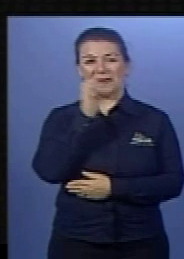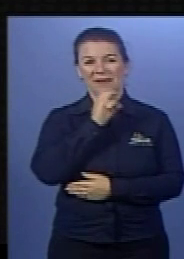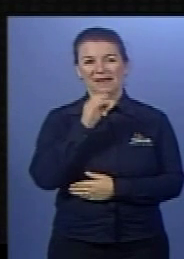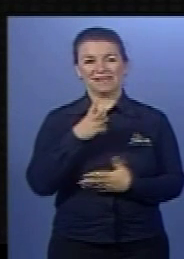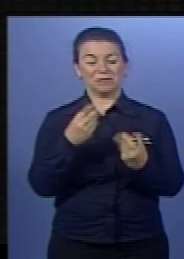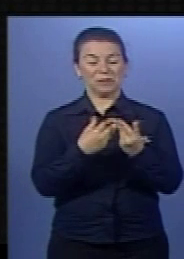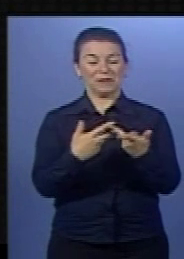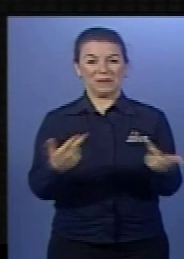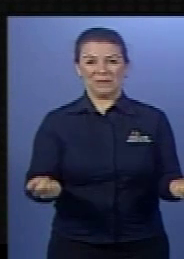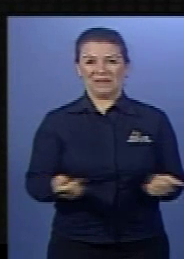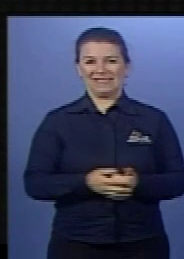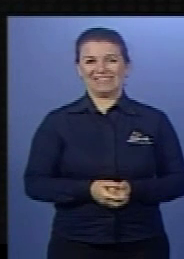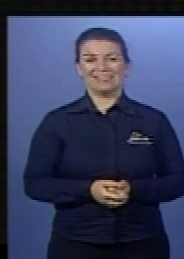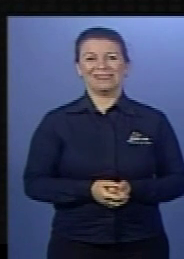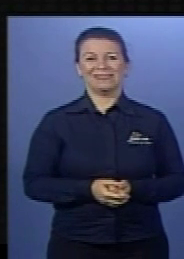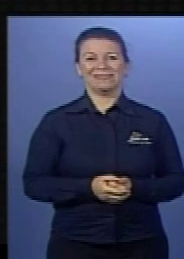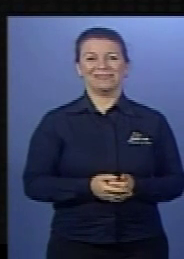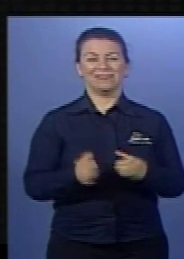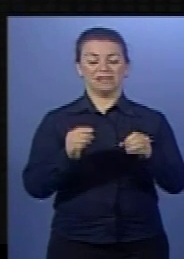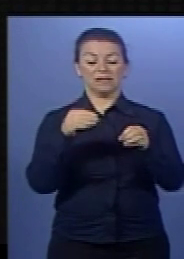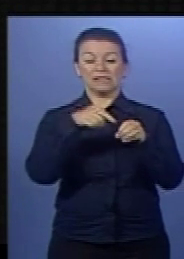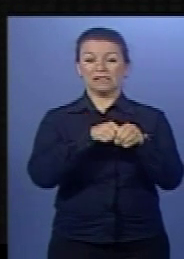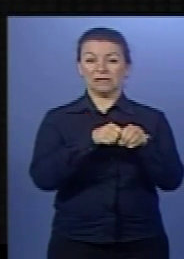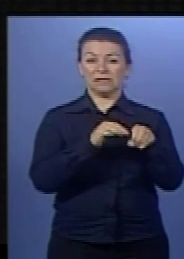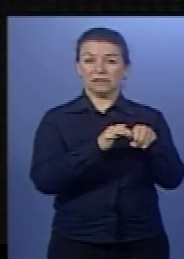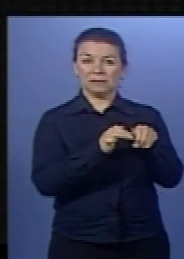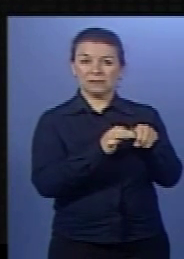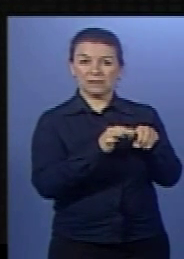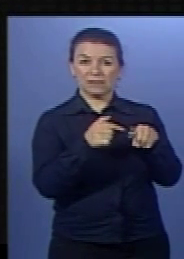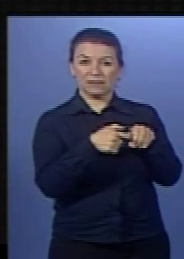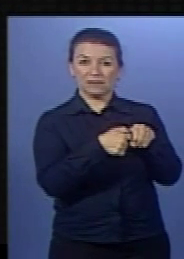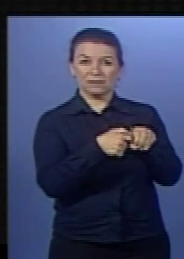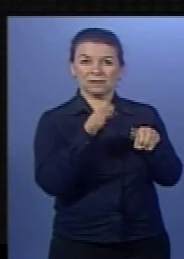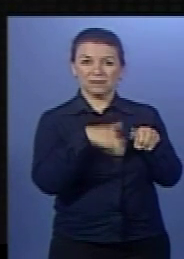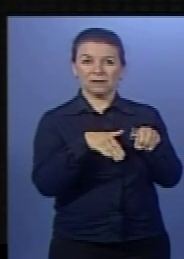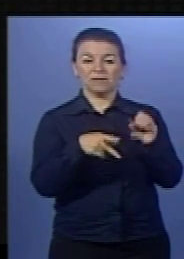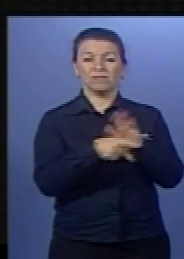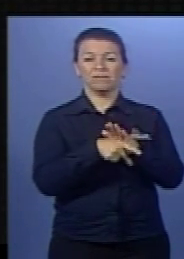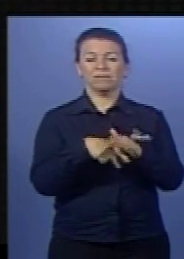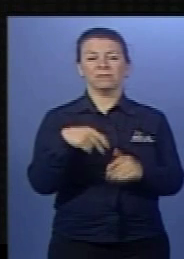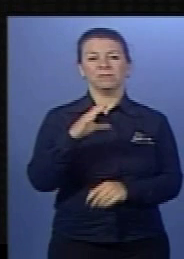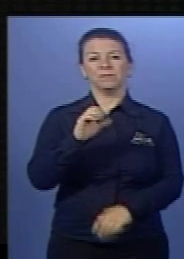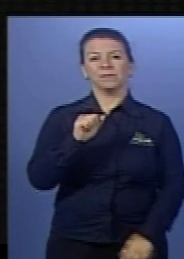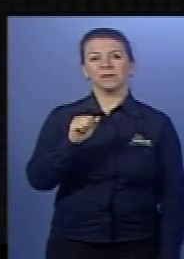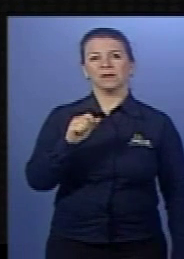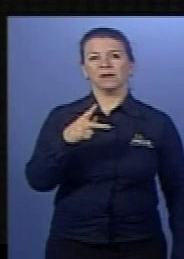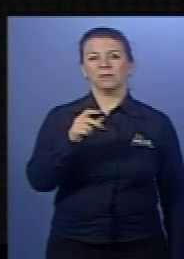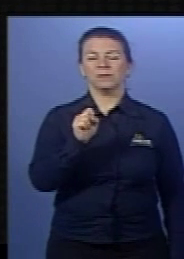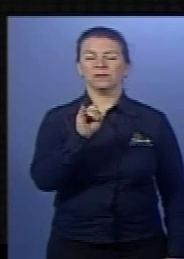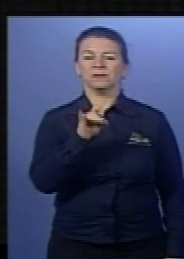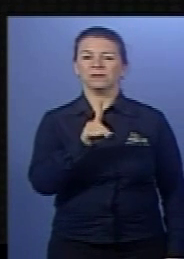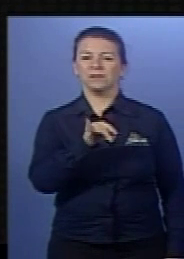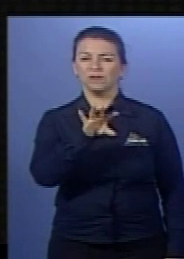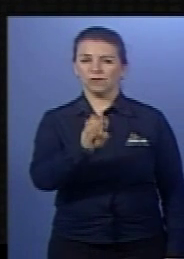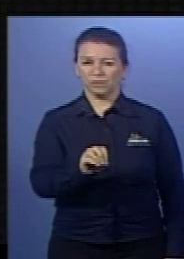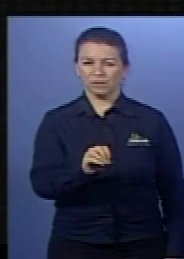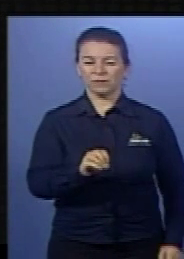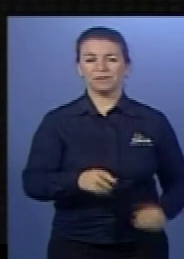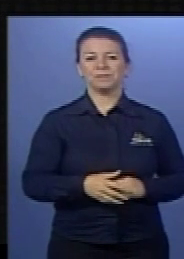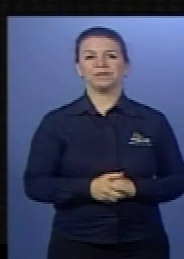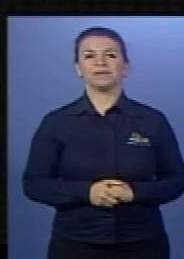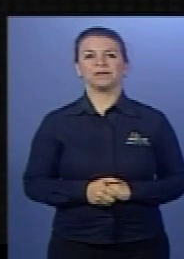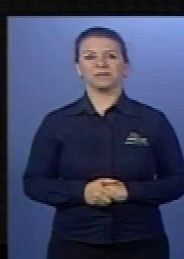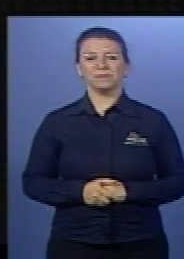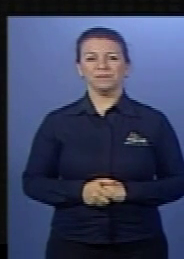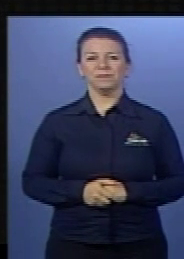tanta coisa para o aluno. Agora curou. E interna recebe o nome de capsídeo. Aí, palavrão.